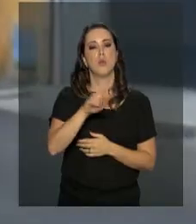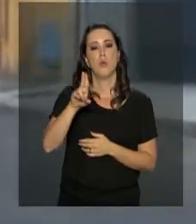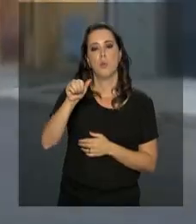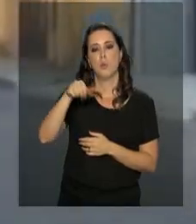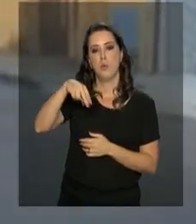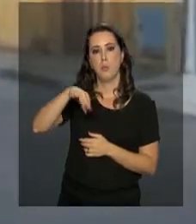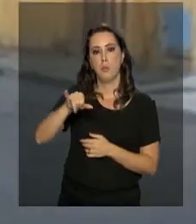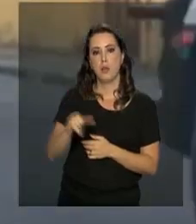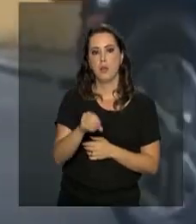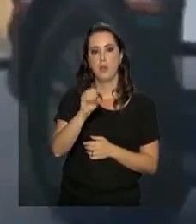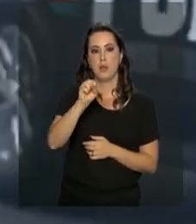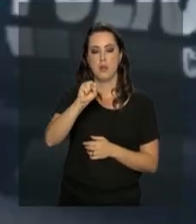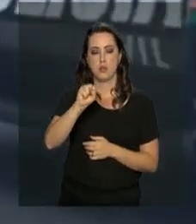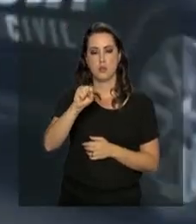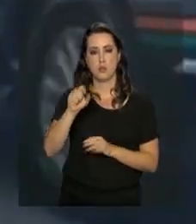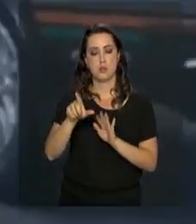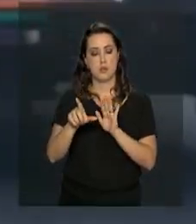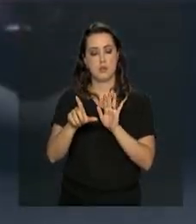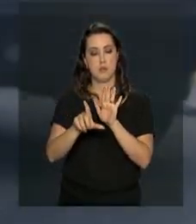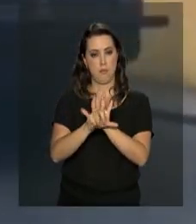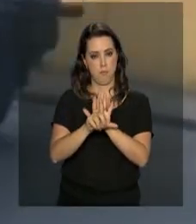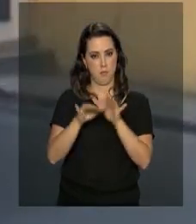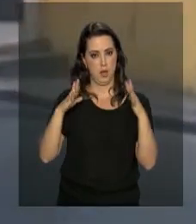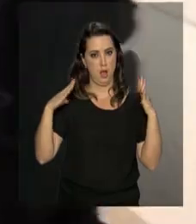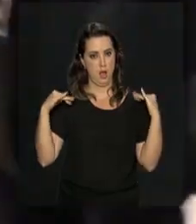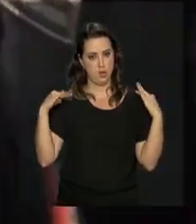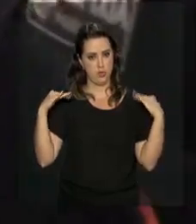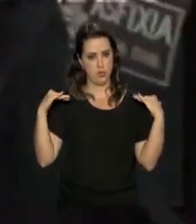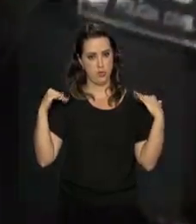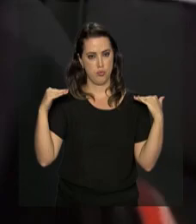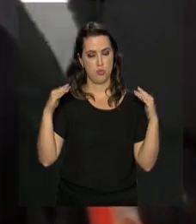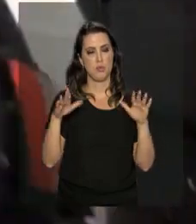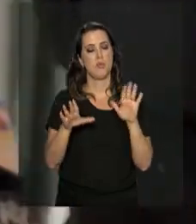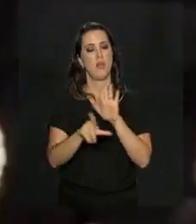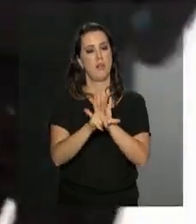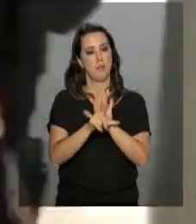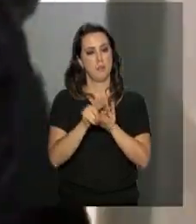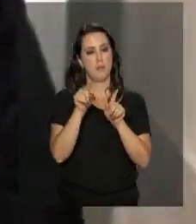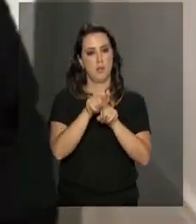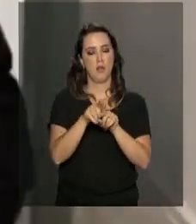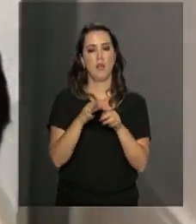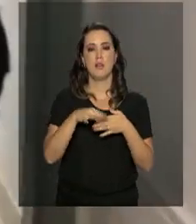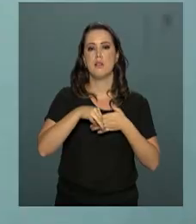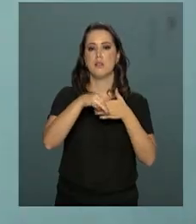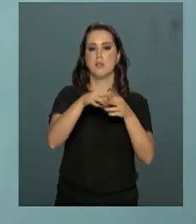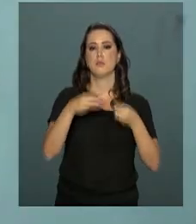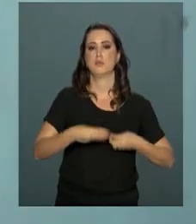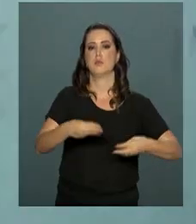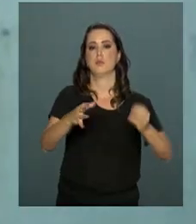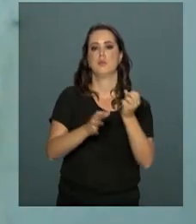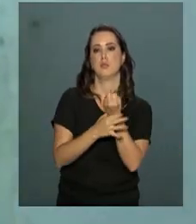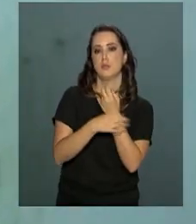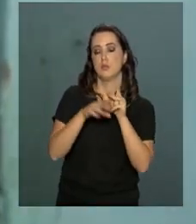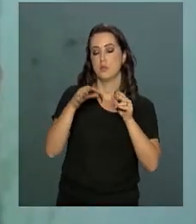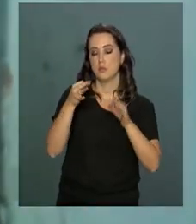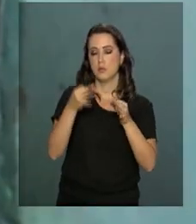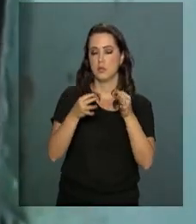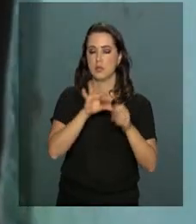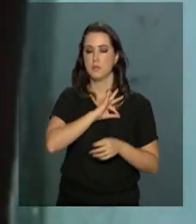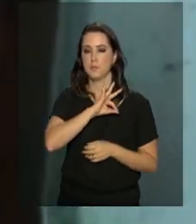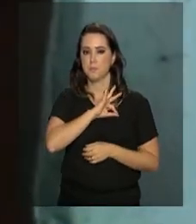Lei, foi realizada hoje em todo o país. A operação é coordenada pelo Ministério da Segurança Pública e envolve policiais civis.